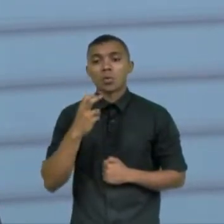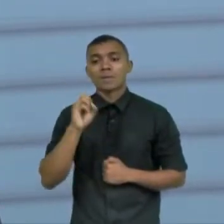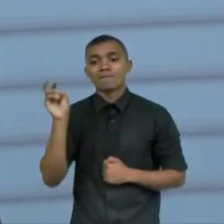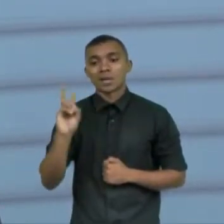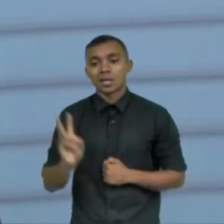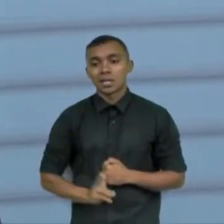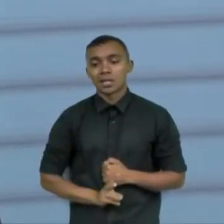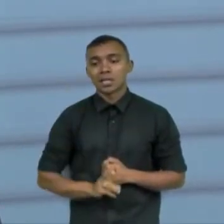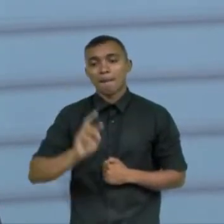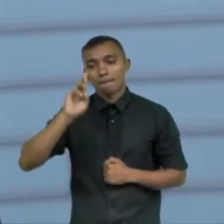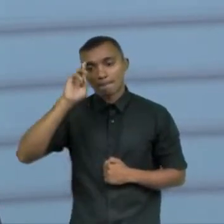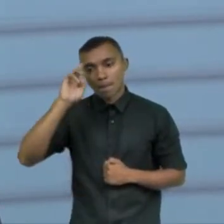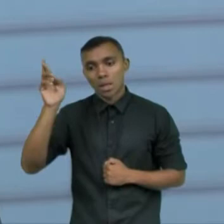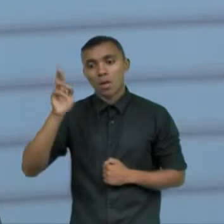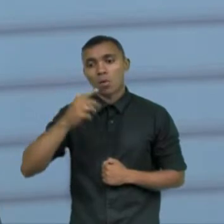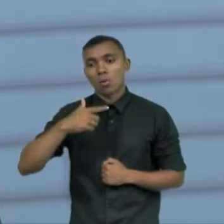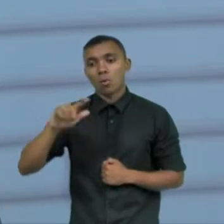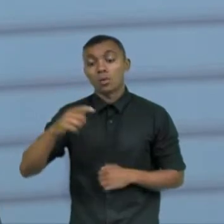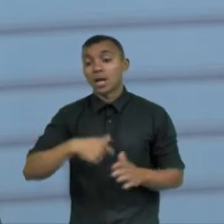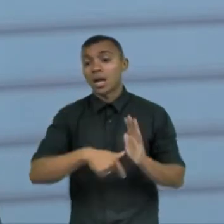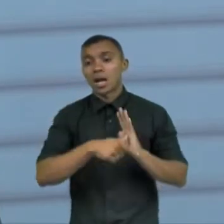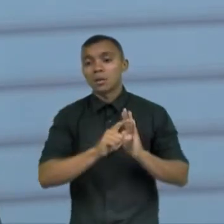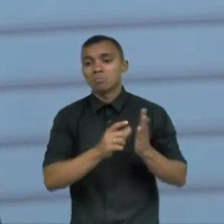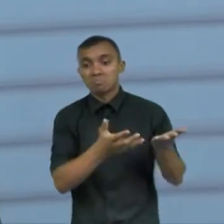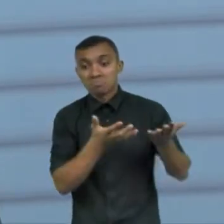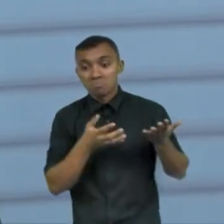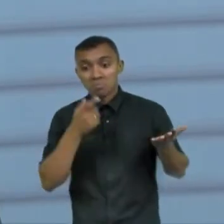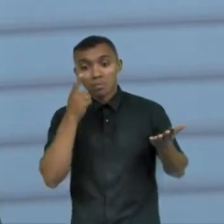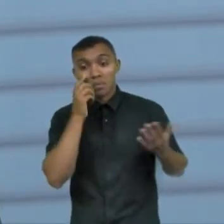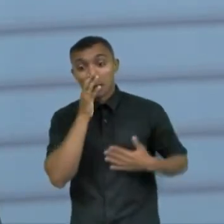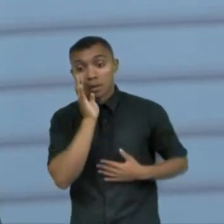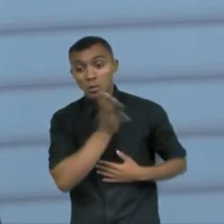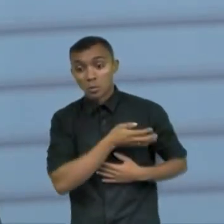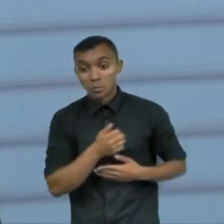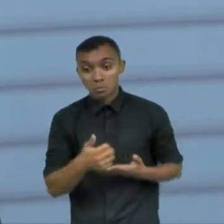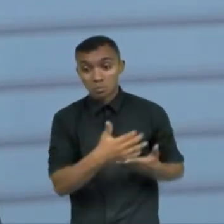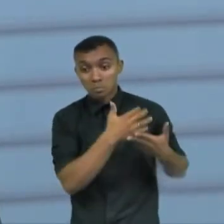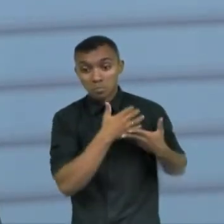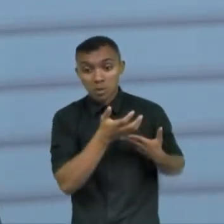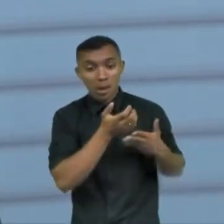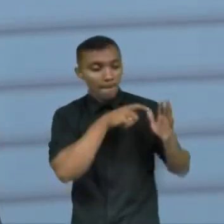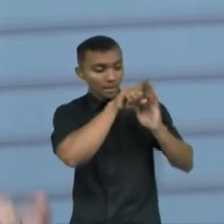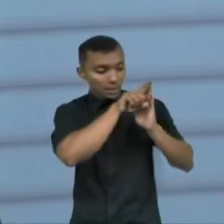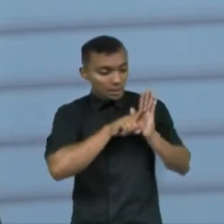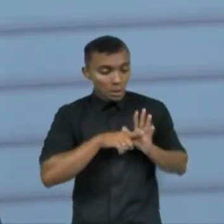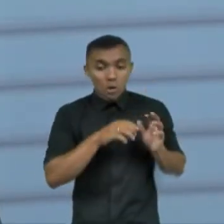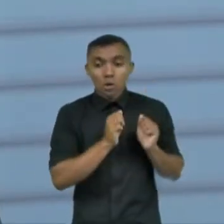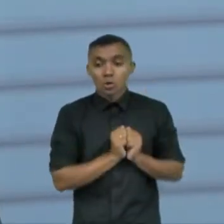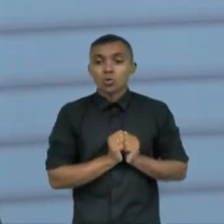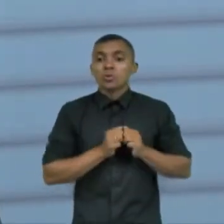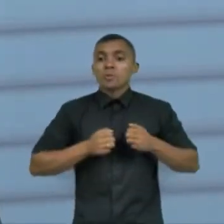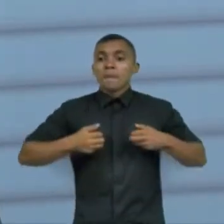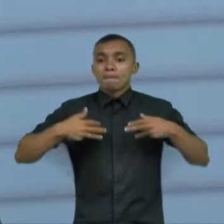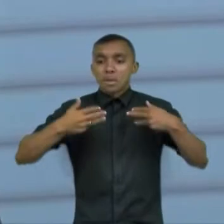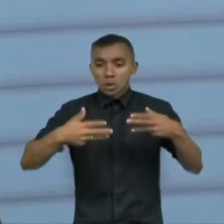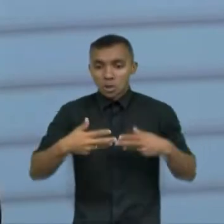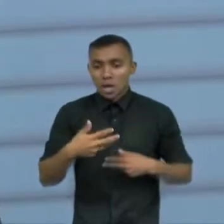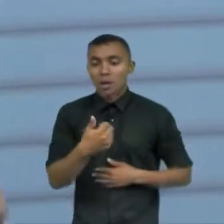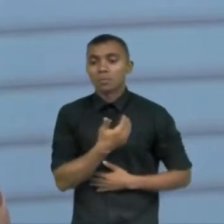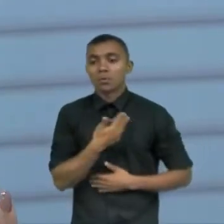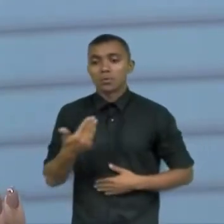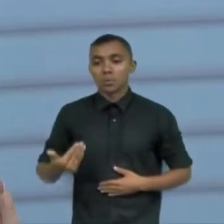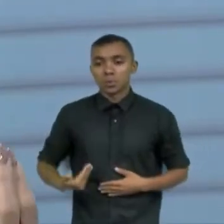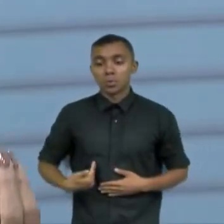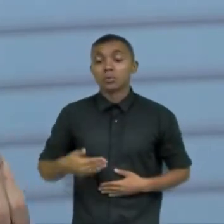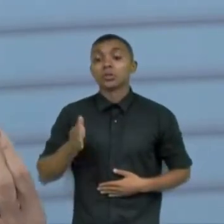né e a gente recebe as denúncias a gente busca investigar com o ministério público a veracidade disso nós